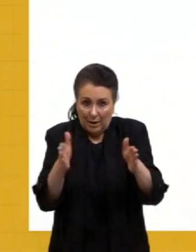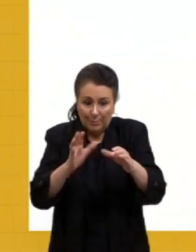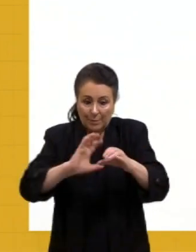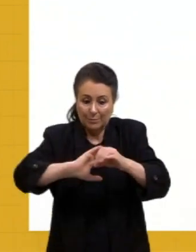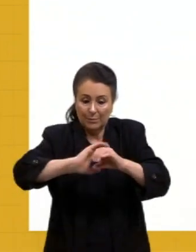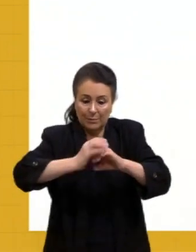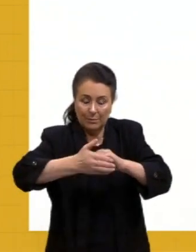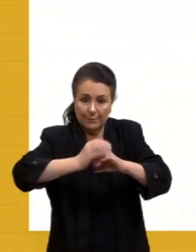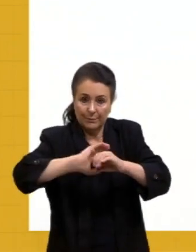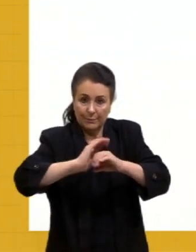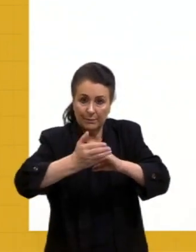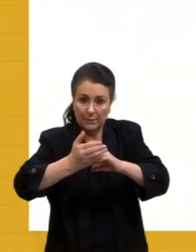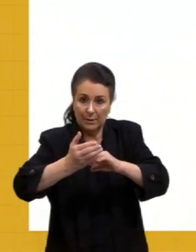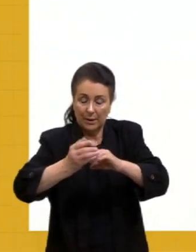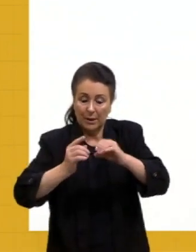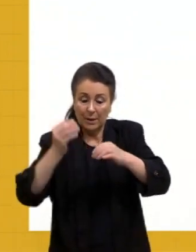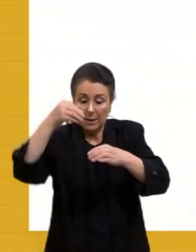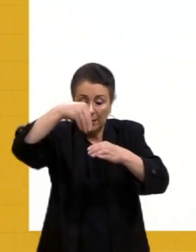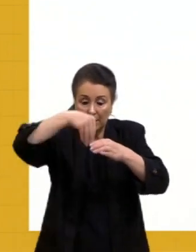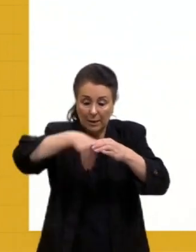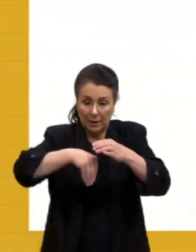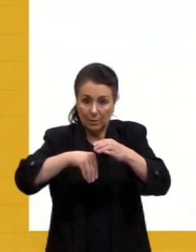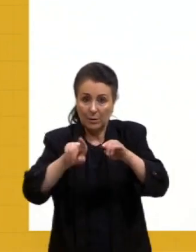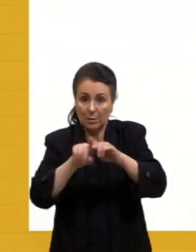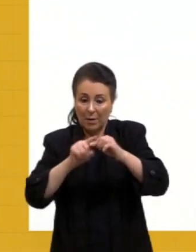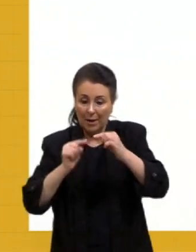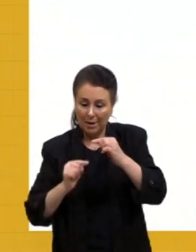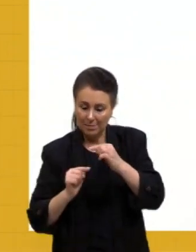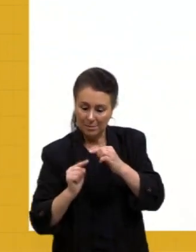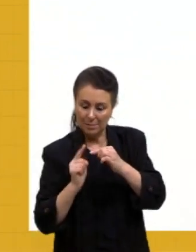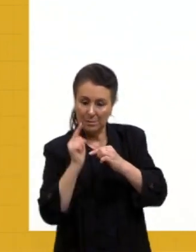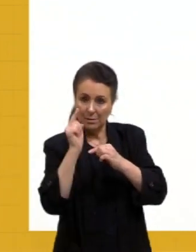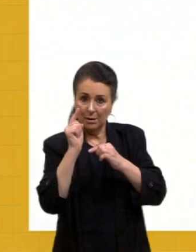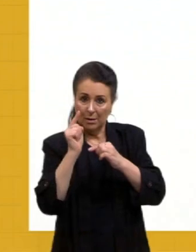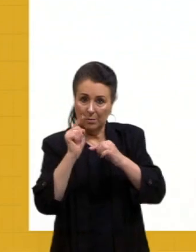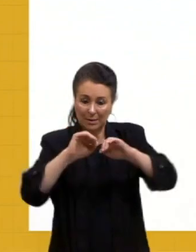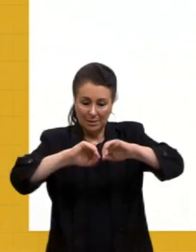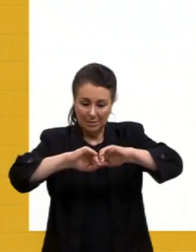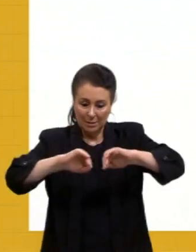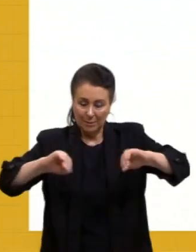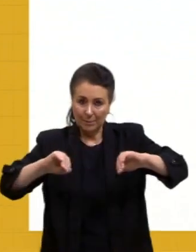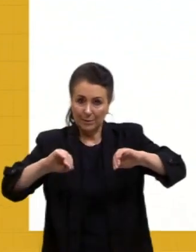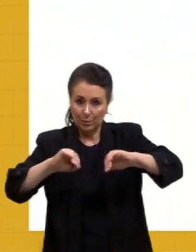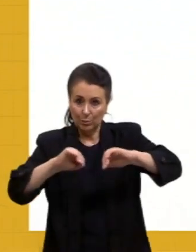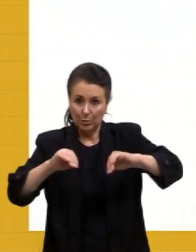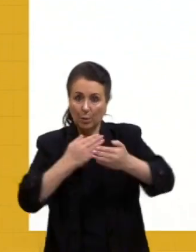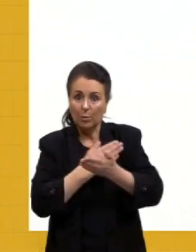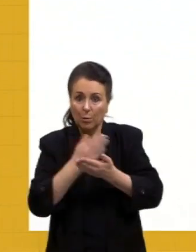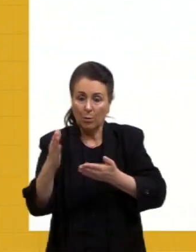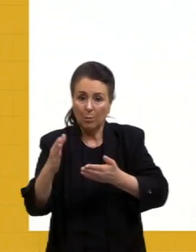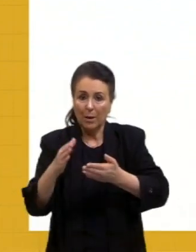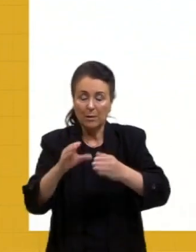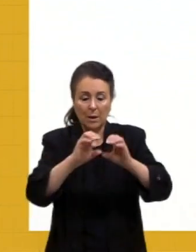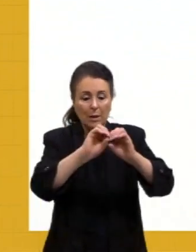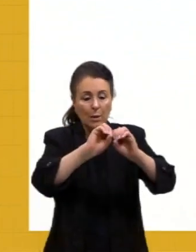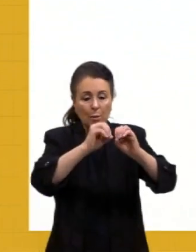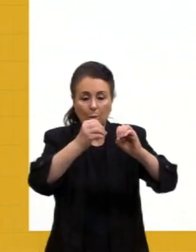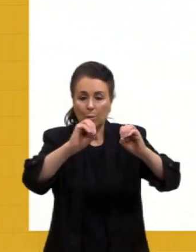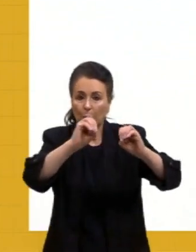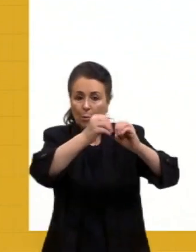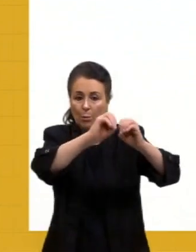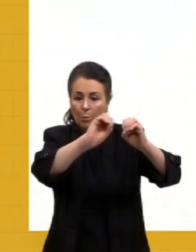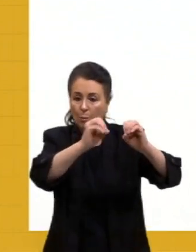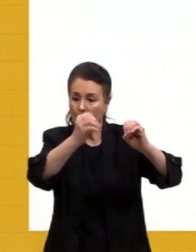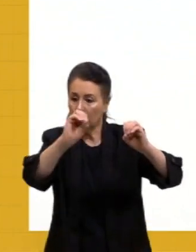principalmente, acima dessas rachaduras, nós vamos formar também oceanos, porque você vai ter um rebaixamento dessas placas